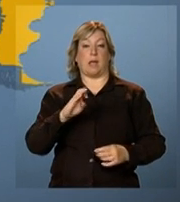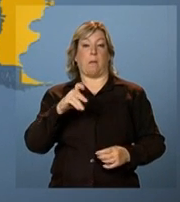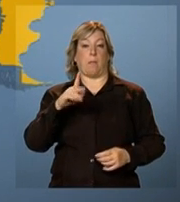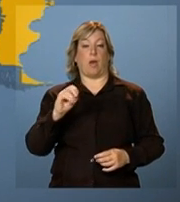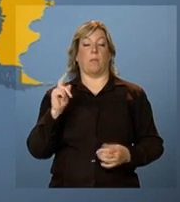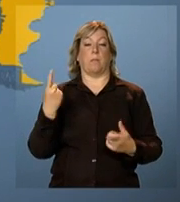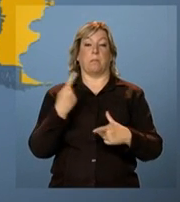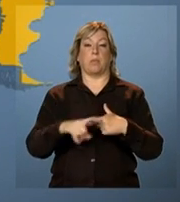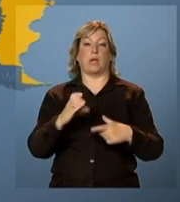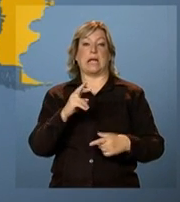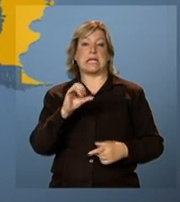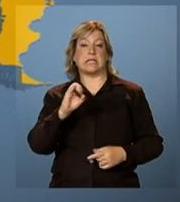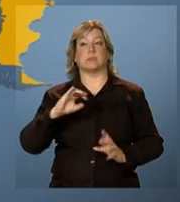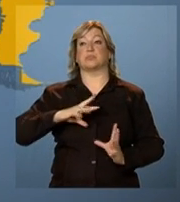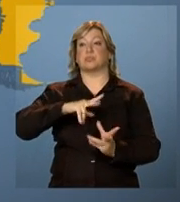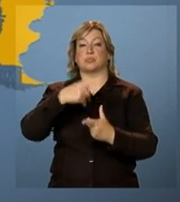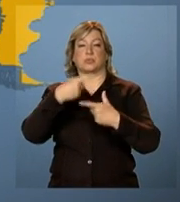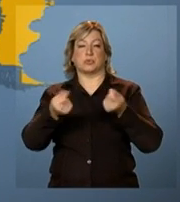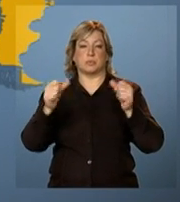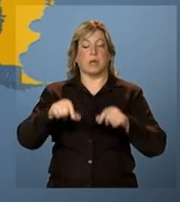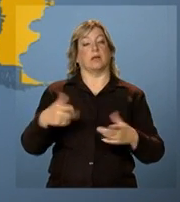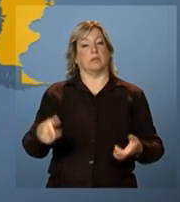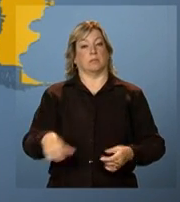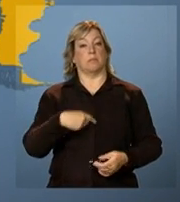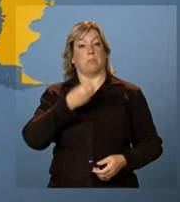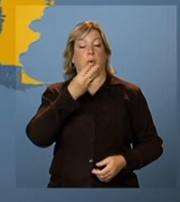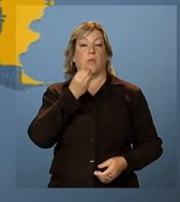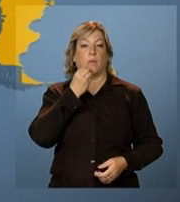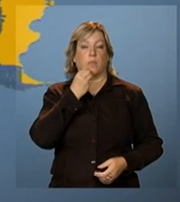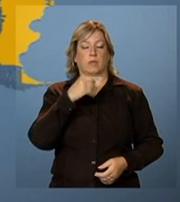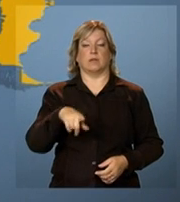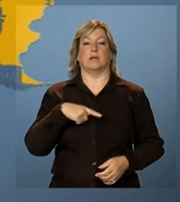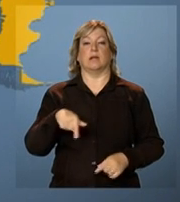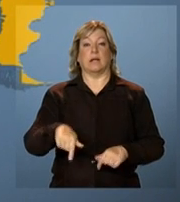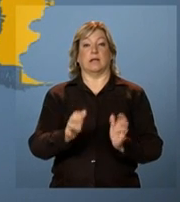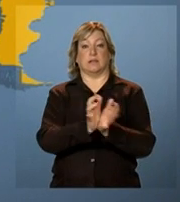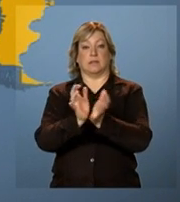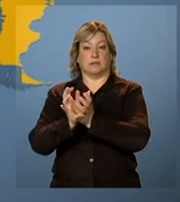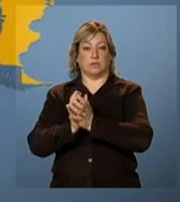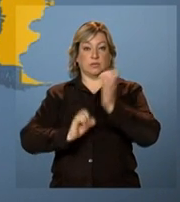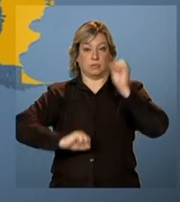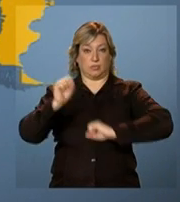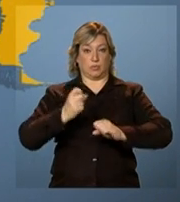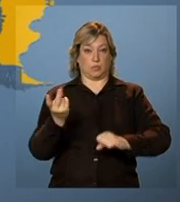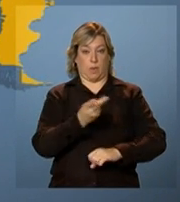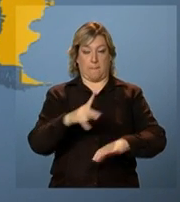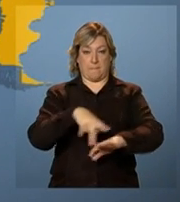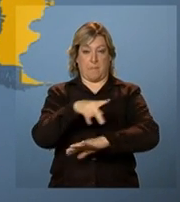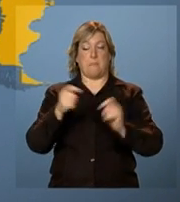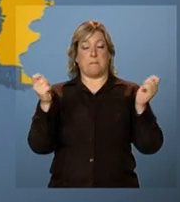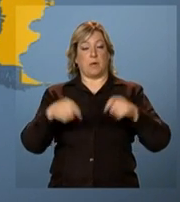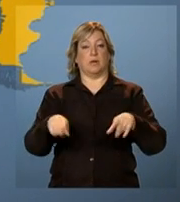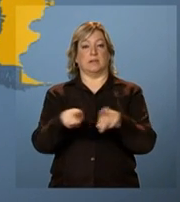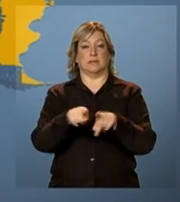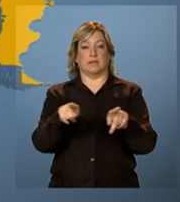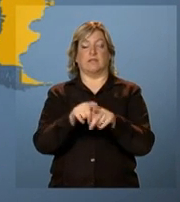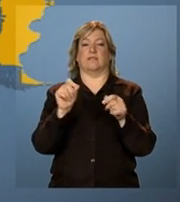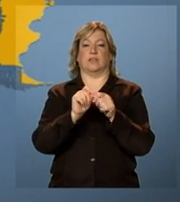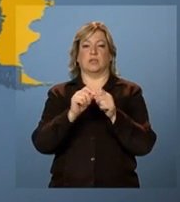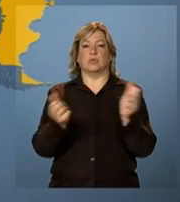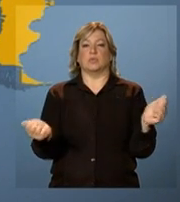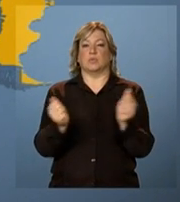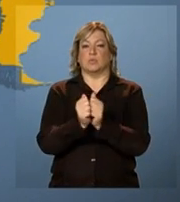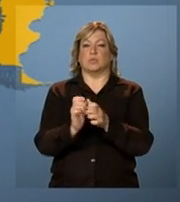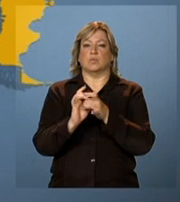econômica internacional. Com a integração, os setores industriais dos dois países também podem produzir juntos, por